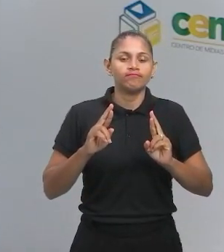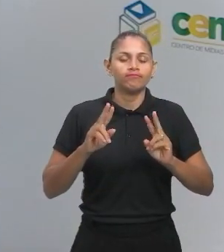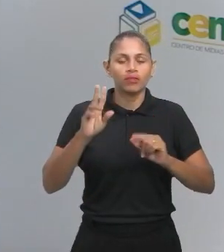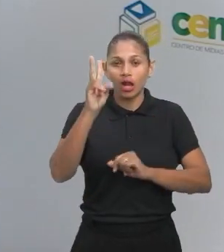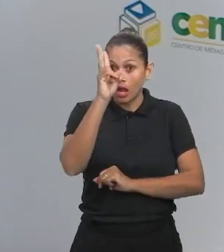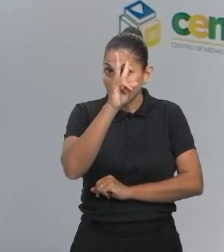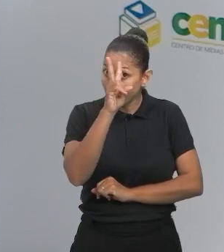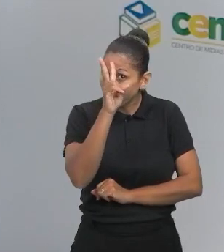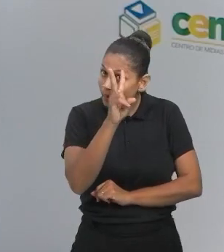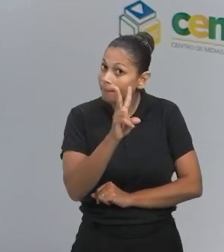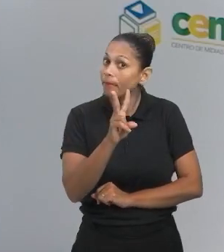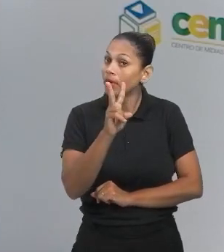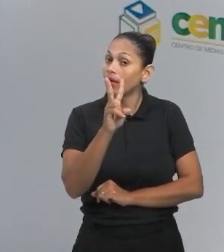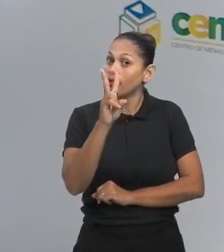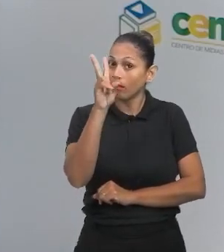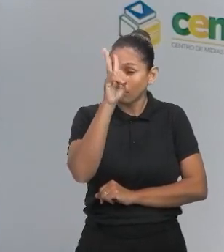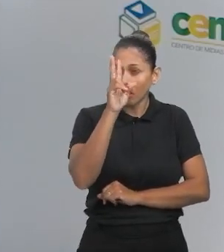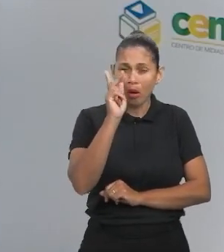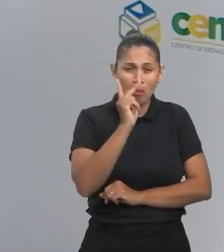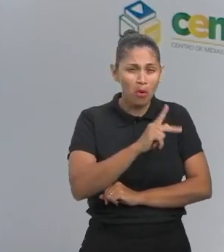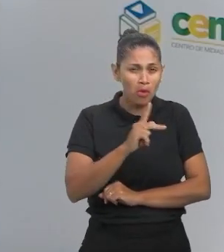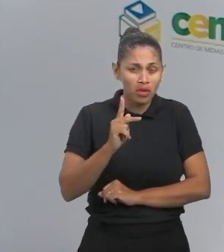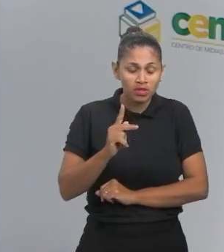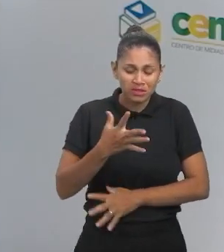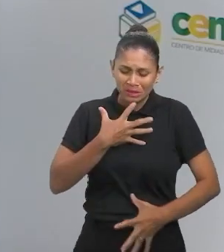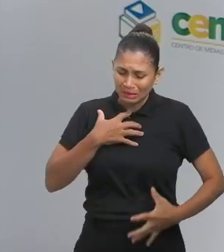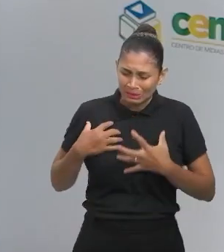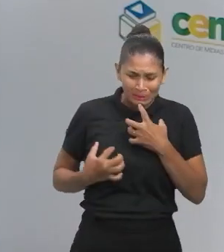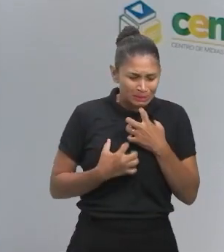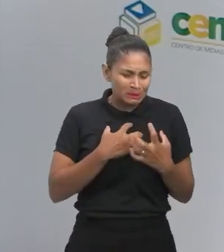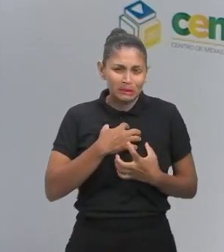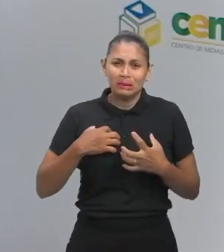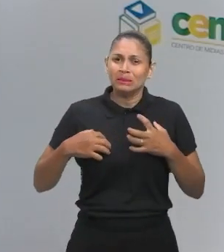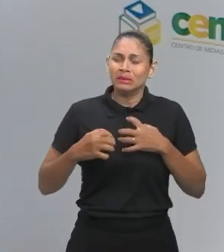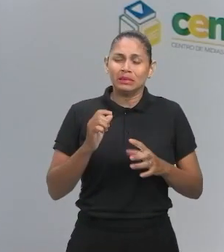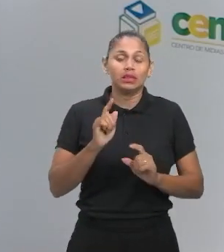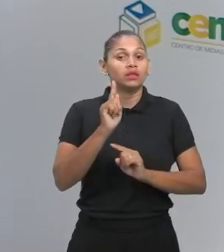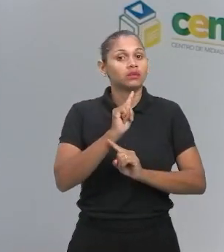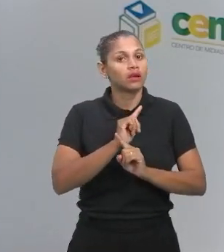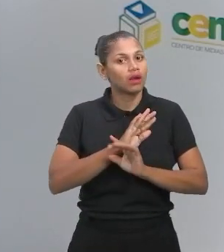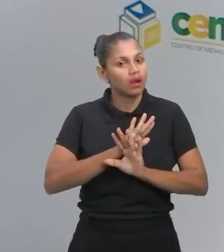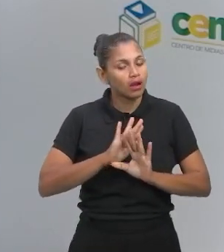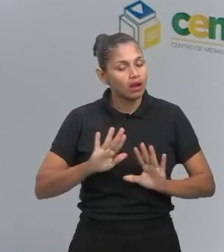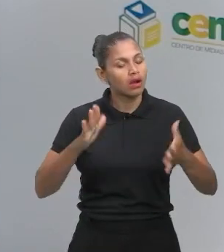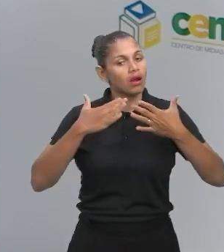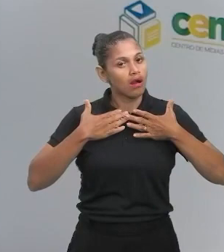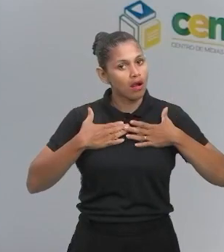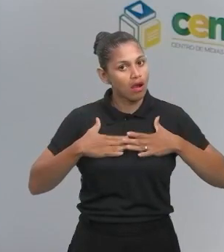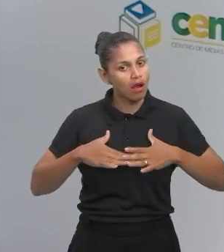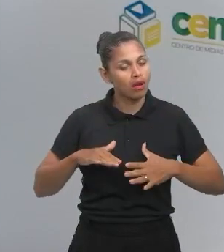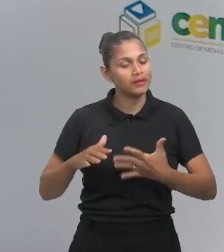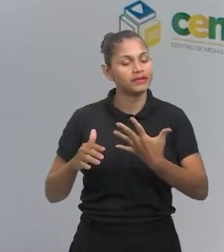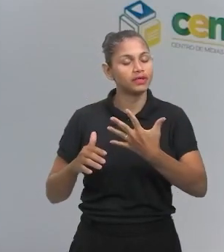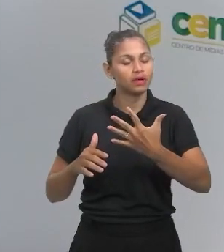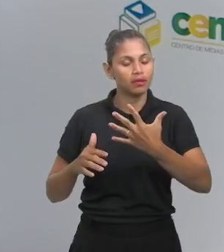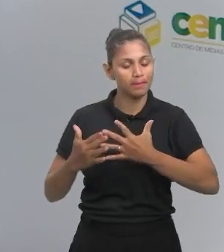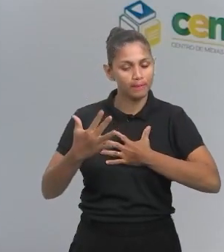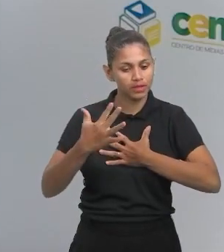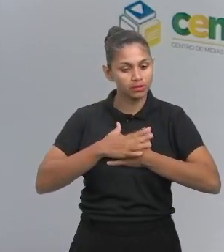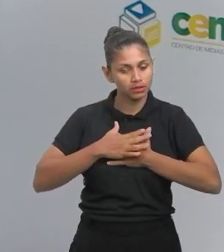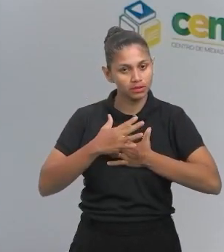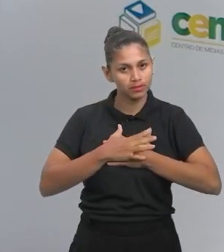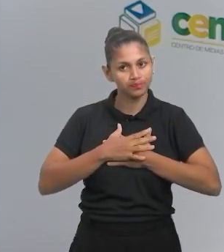Lembra, lembra. Professor, bateu o desespero. Não fique com o cara de Nazaré Tedesco. Lembra, faz a mãozinha na sua